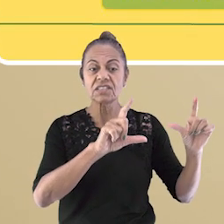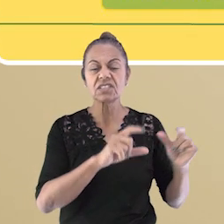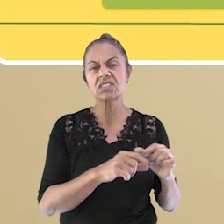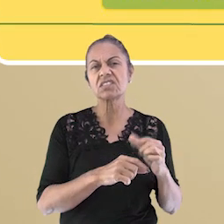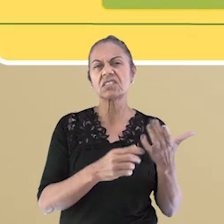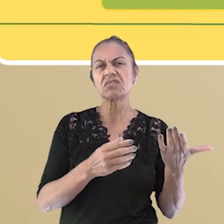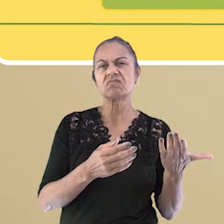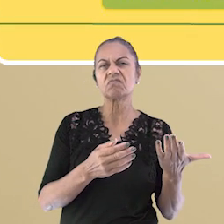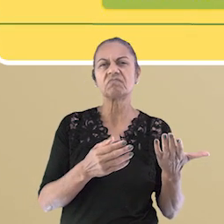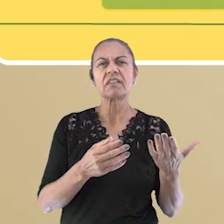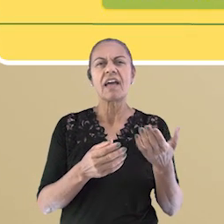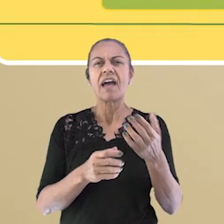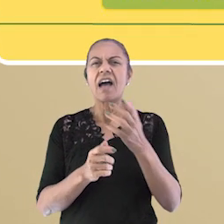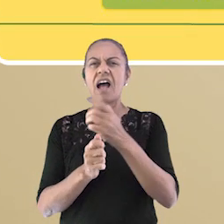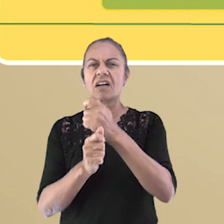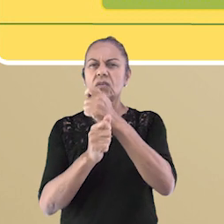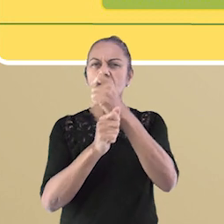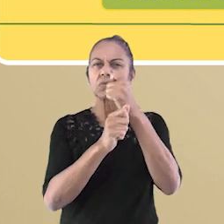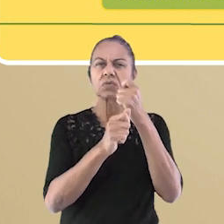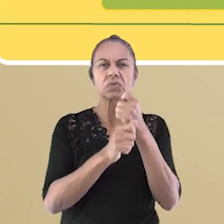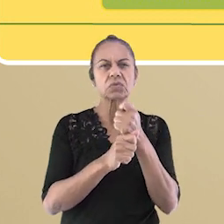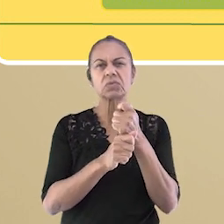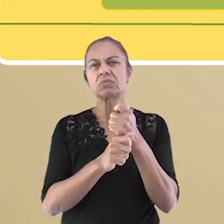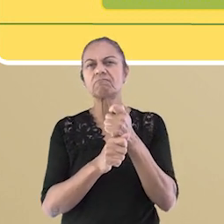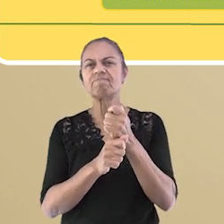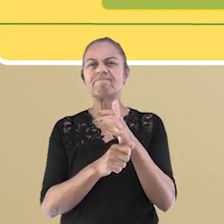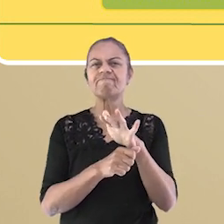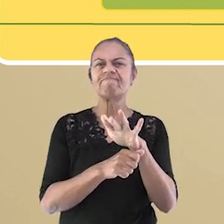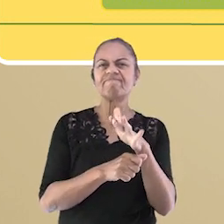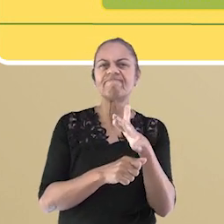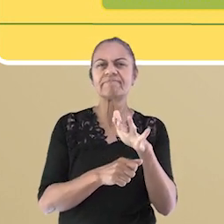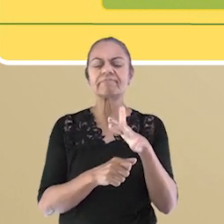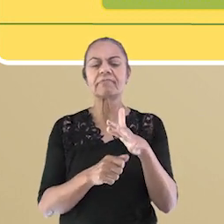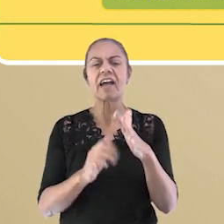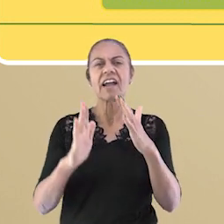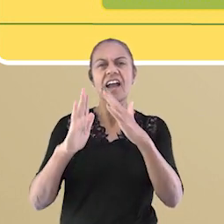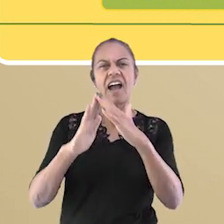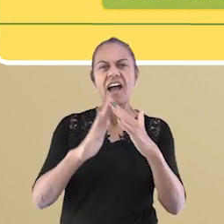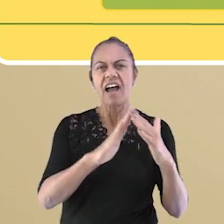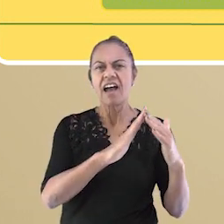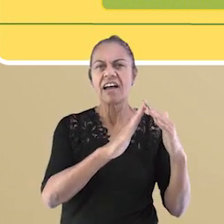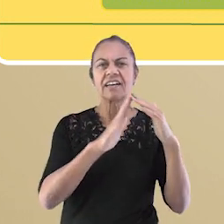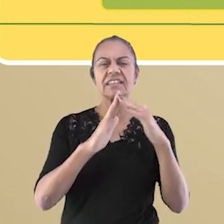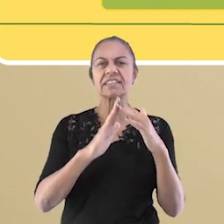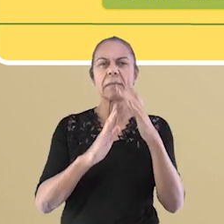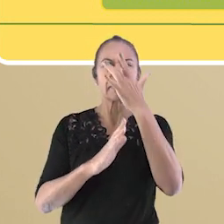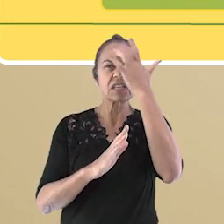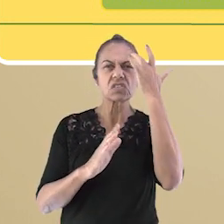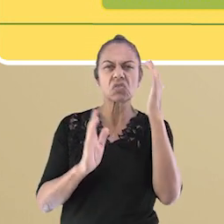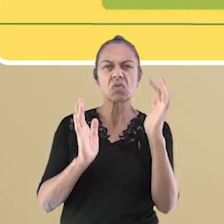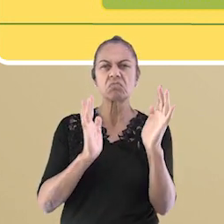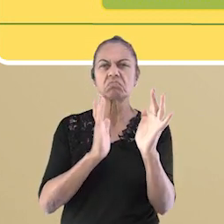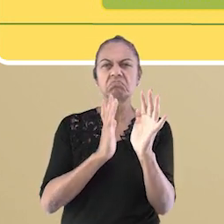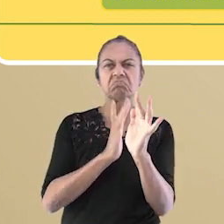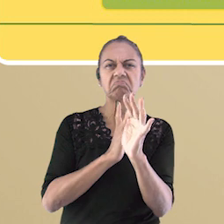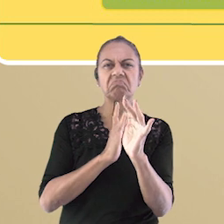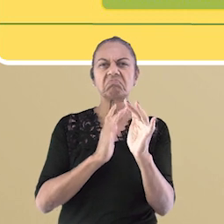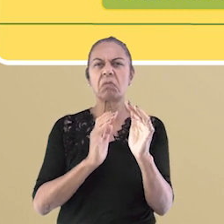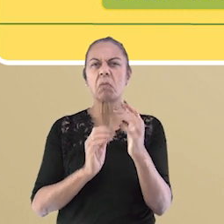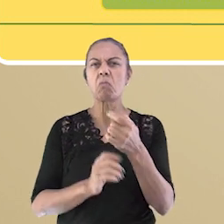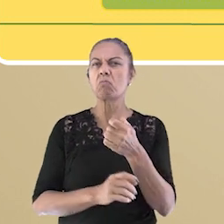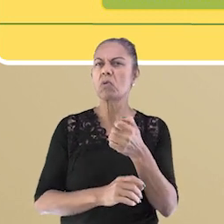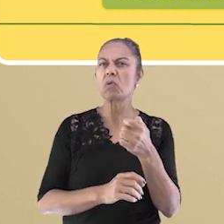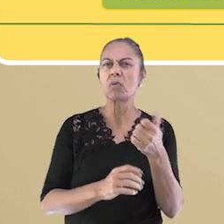investimentos em infraestrutura, casas mais baixas, menos movimentação de pessoas. E a segunda